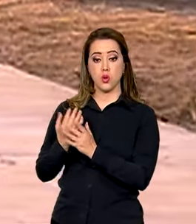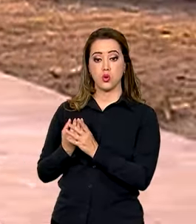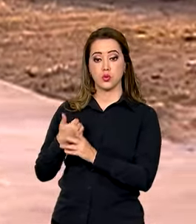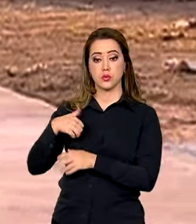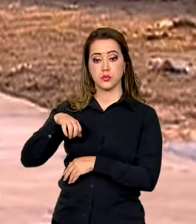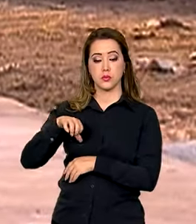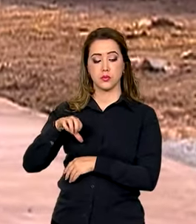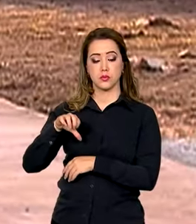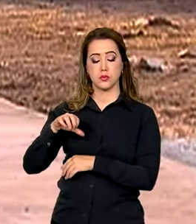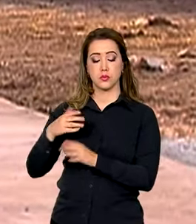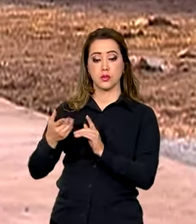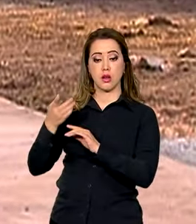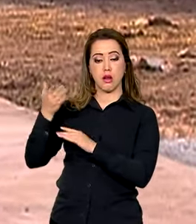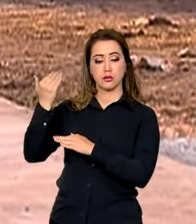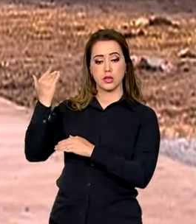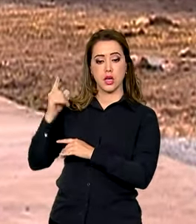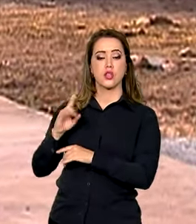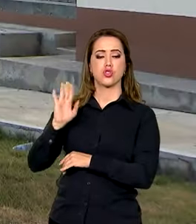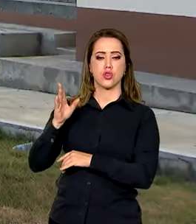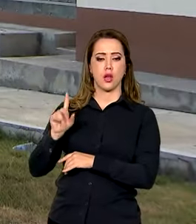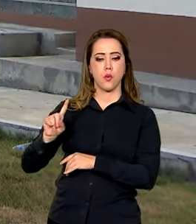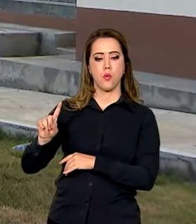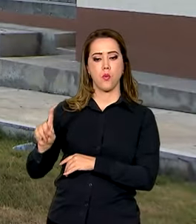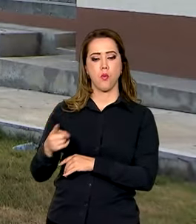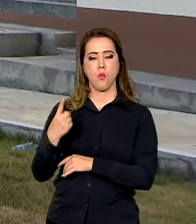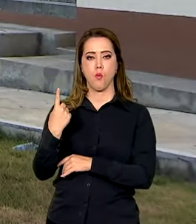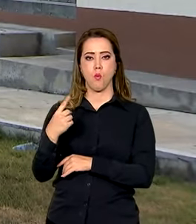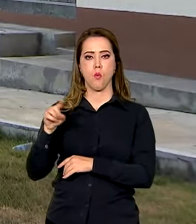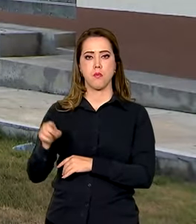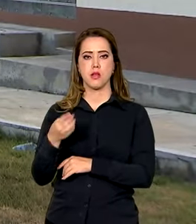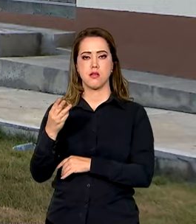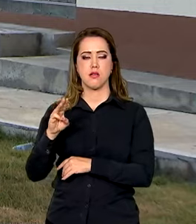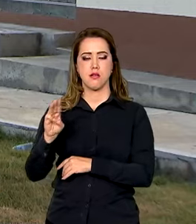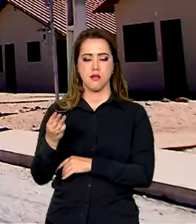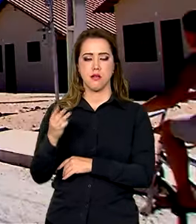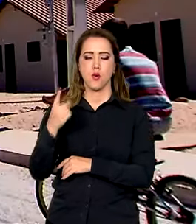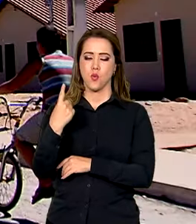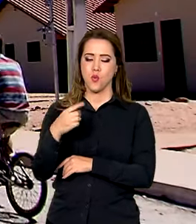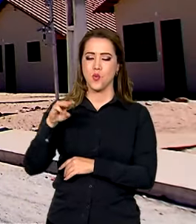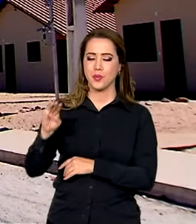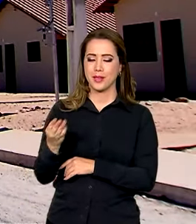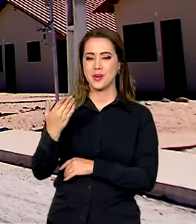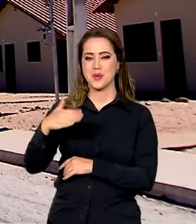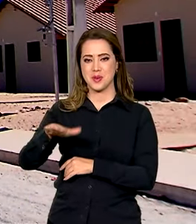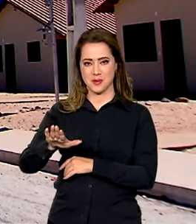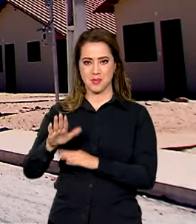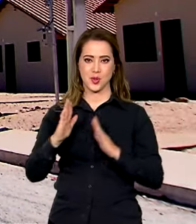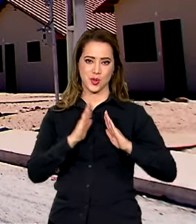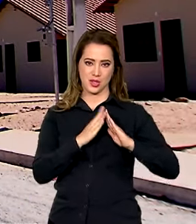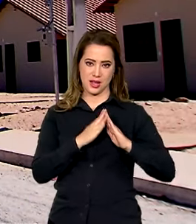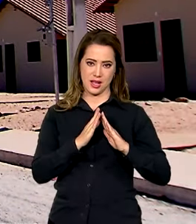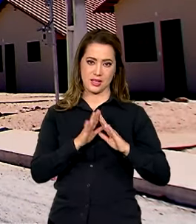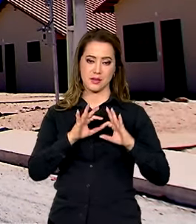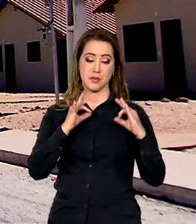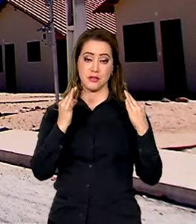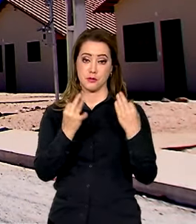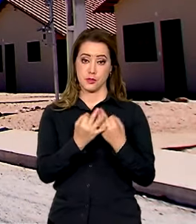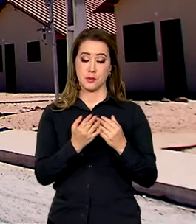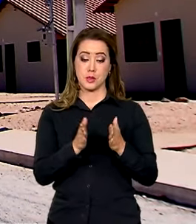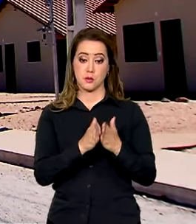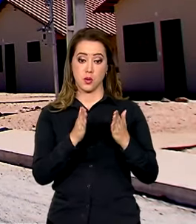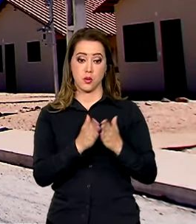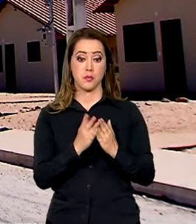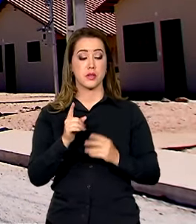entregues 1 milhão e meio de moradias para famílias de baixa renda. E mais 5,8 milhões de